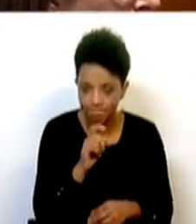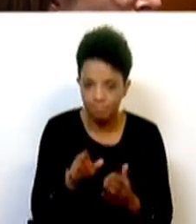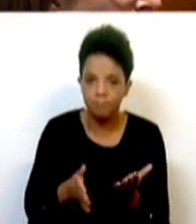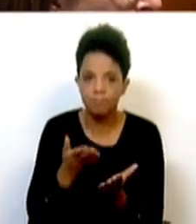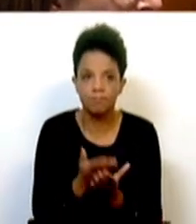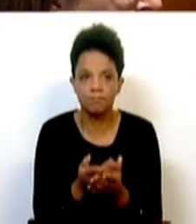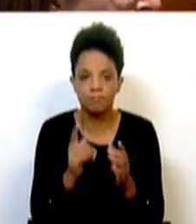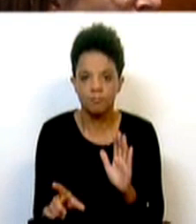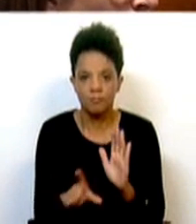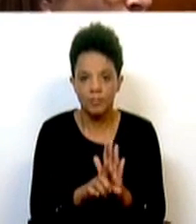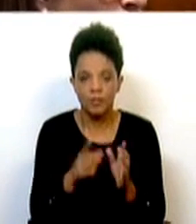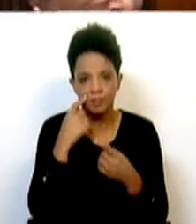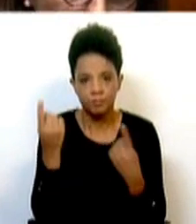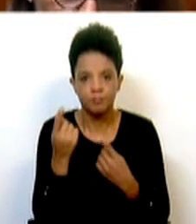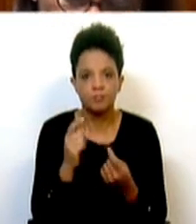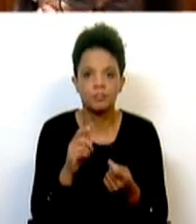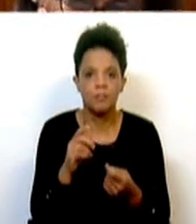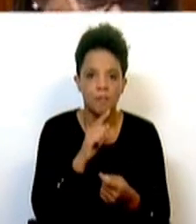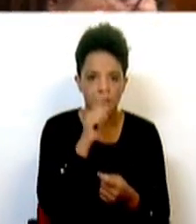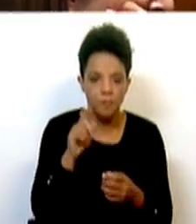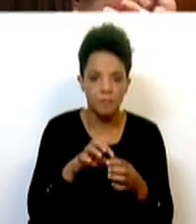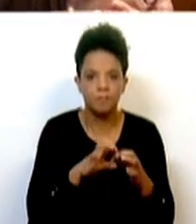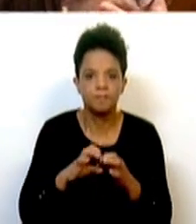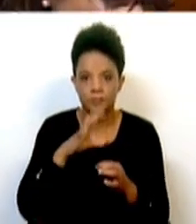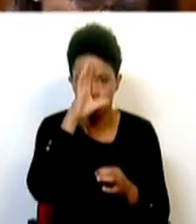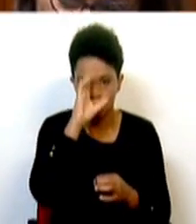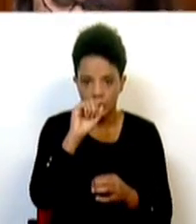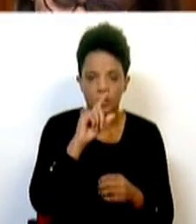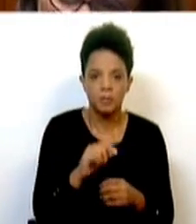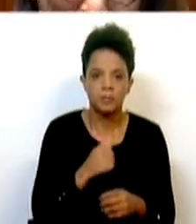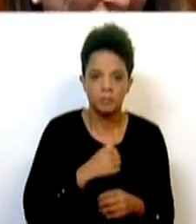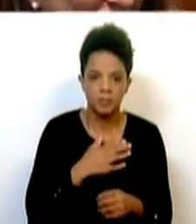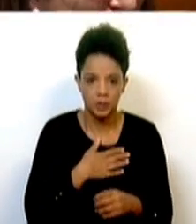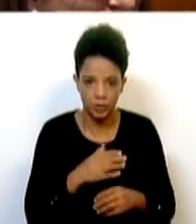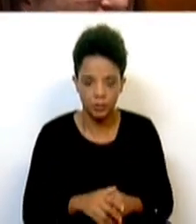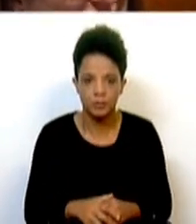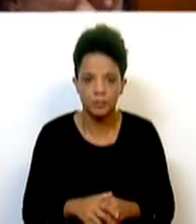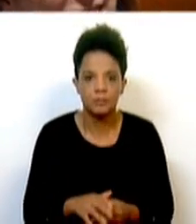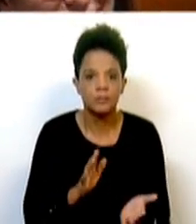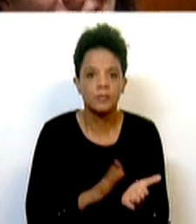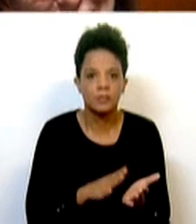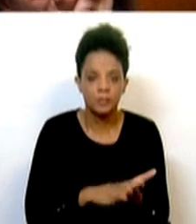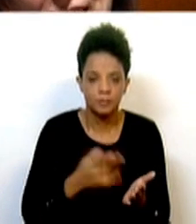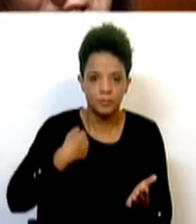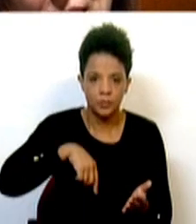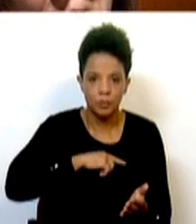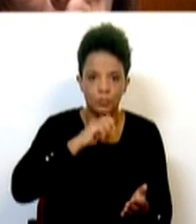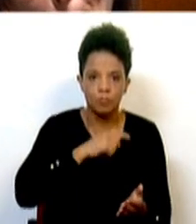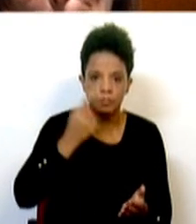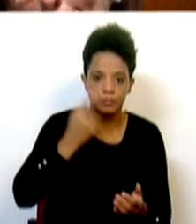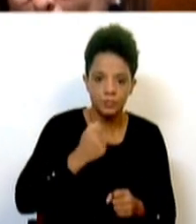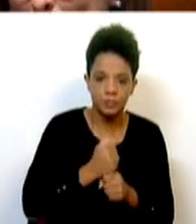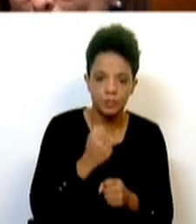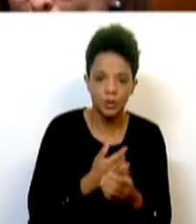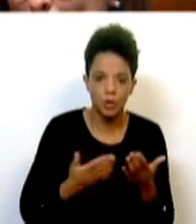proposta de lei representa a mobilização e a cooperação do Estado com o tecido empresarial. A prova de que podemos e devemos continuar a trabalhar para